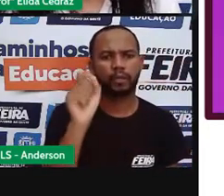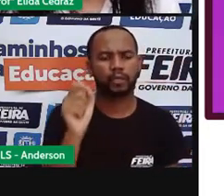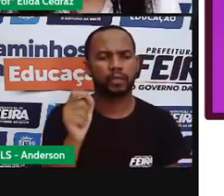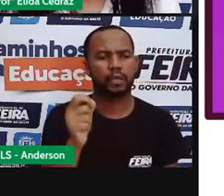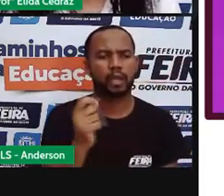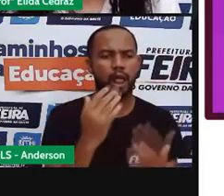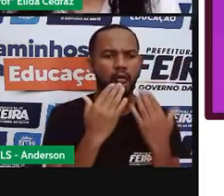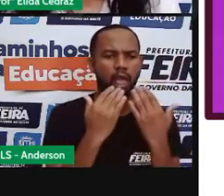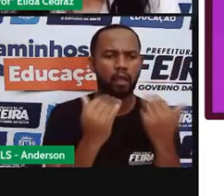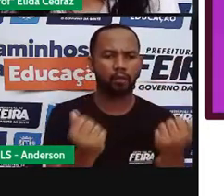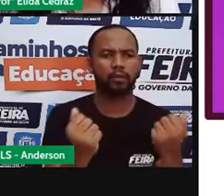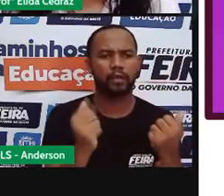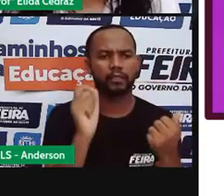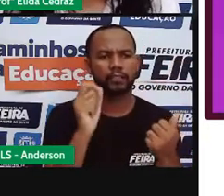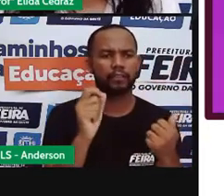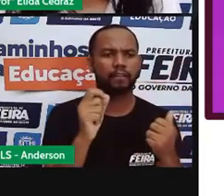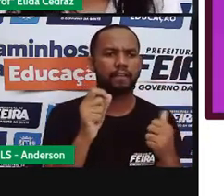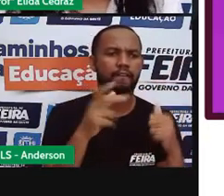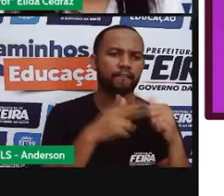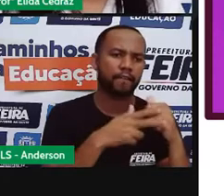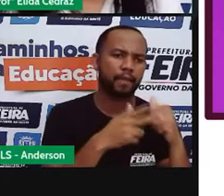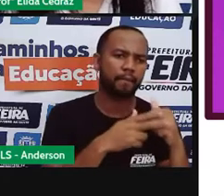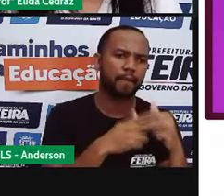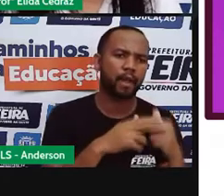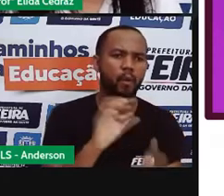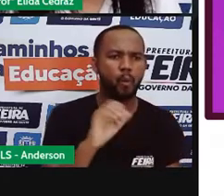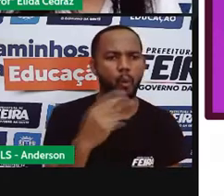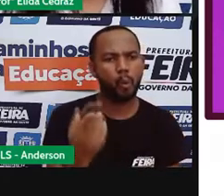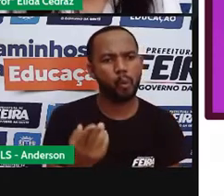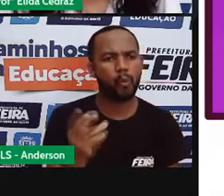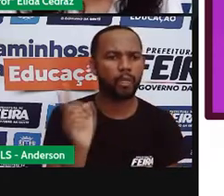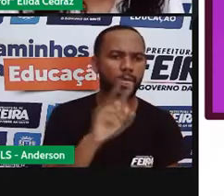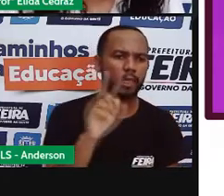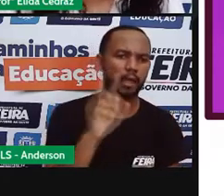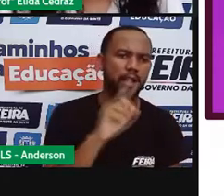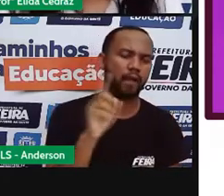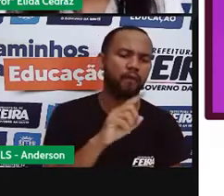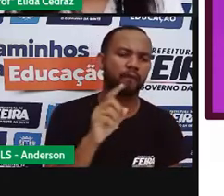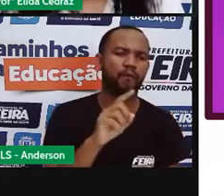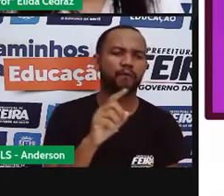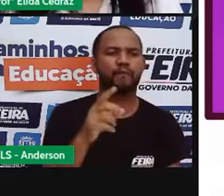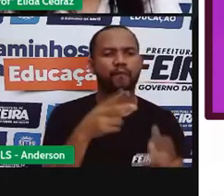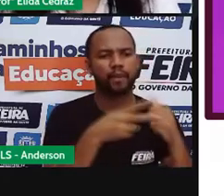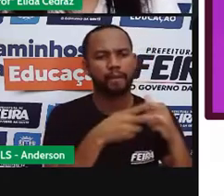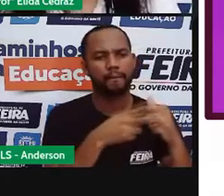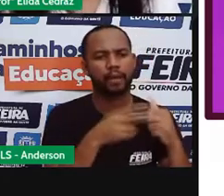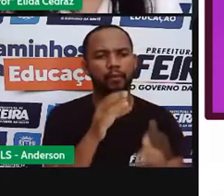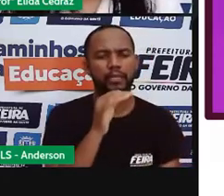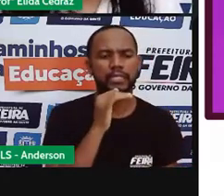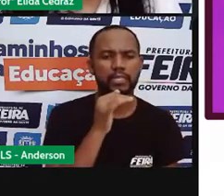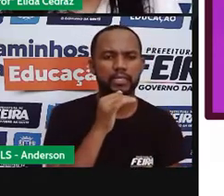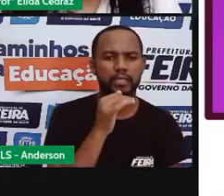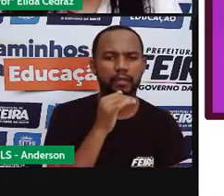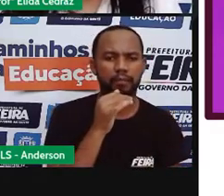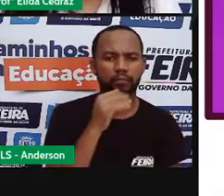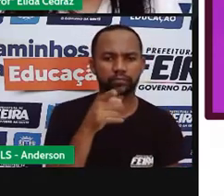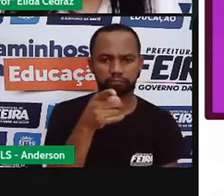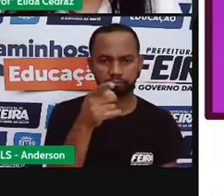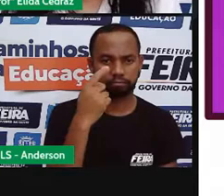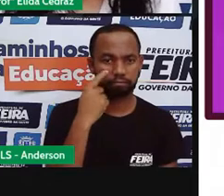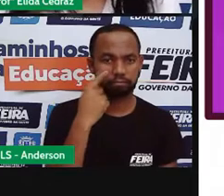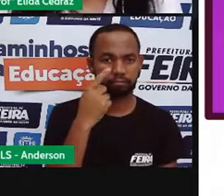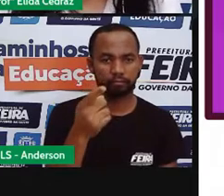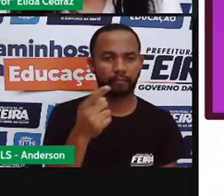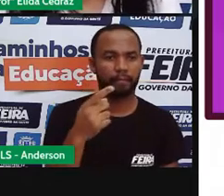e a linguagem não verbal no mesmo texto. Como exemplo, nessa placa de trânsito.